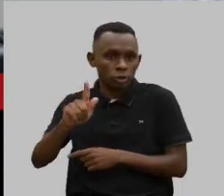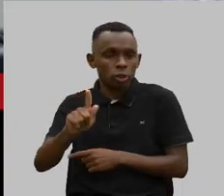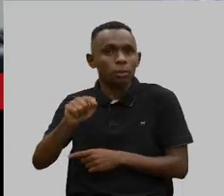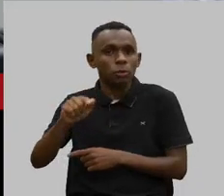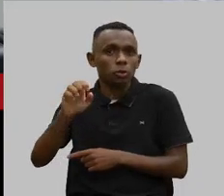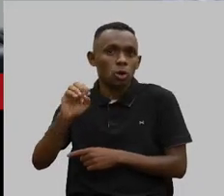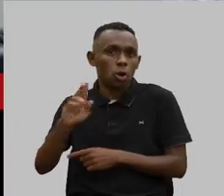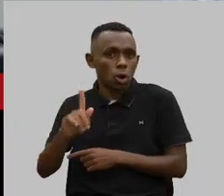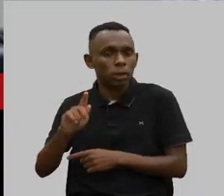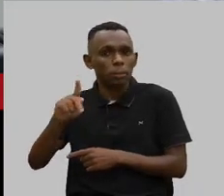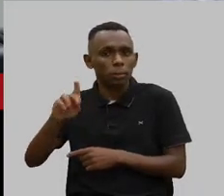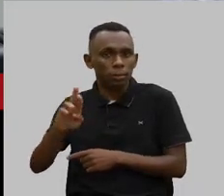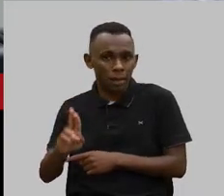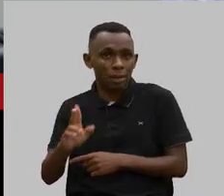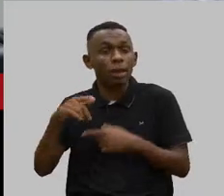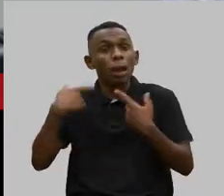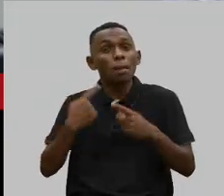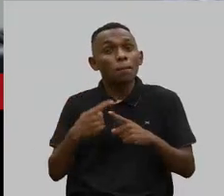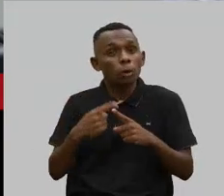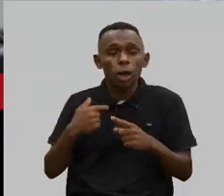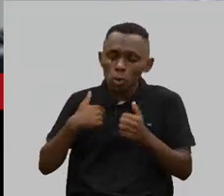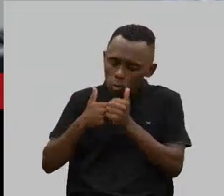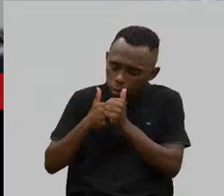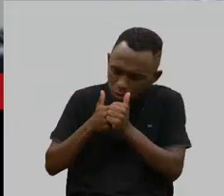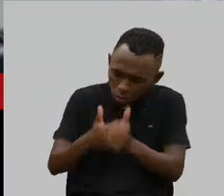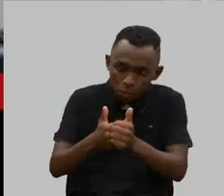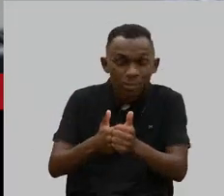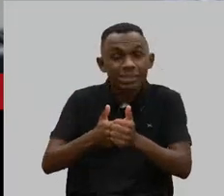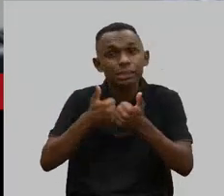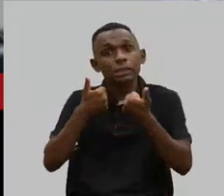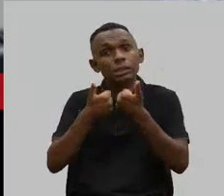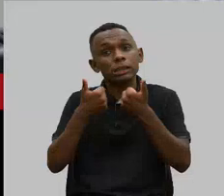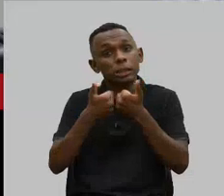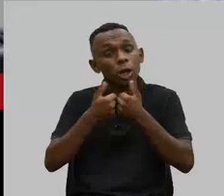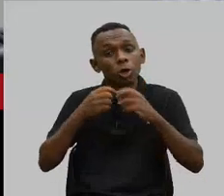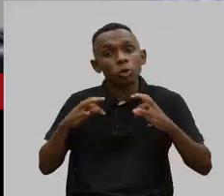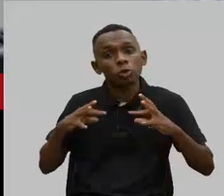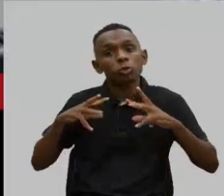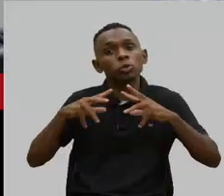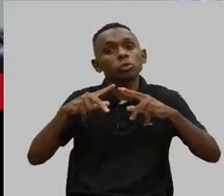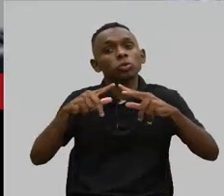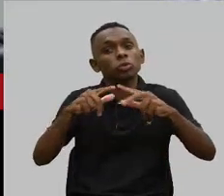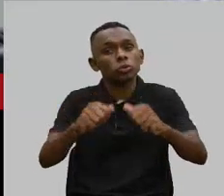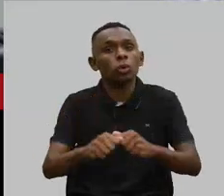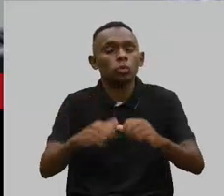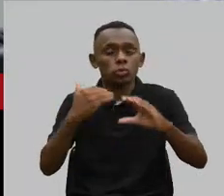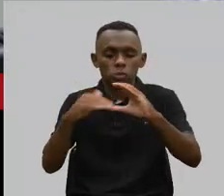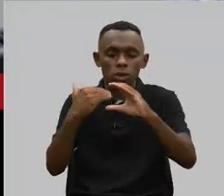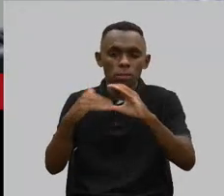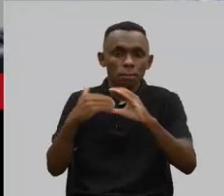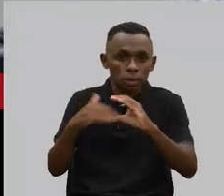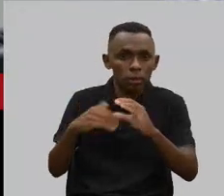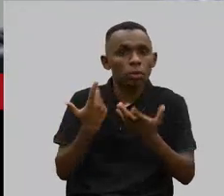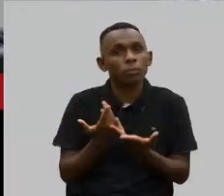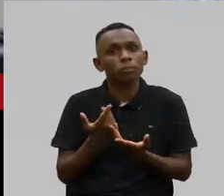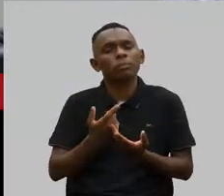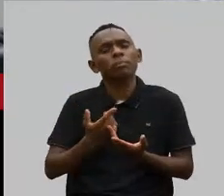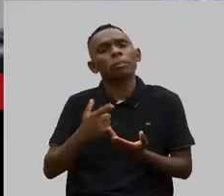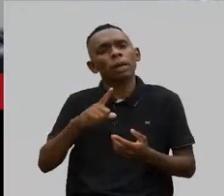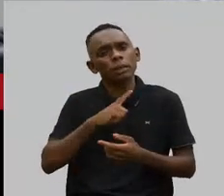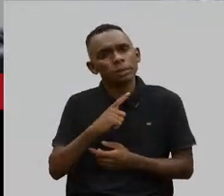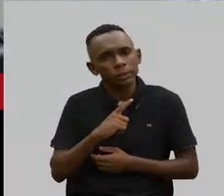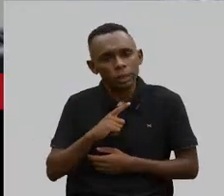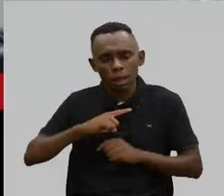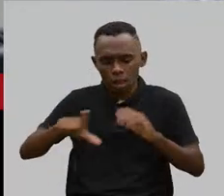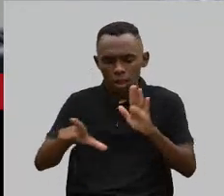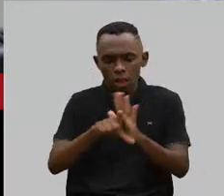.br, porque eu acompanharei de perto todos esses e-mails para garantir que